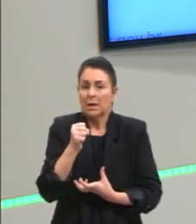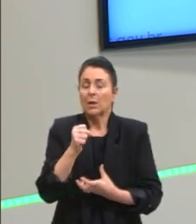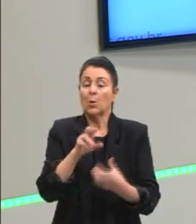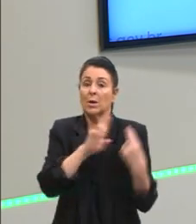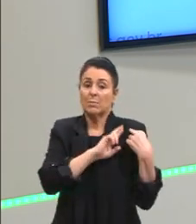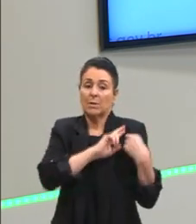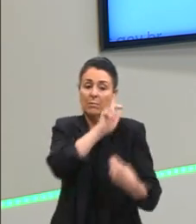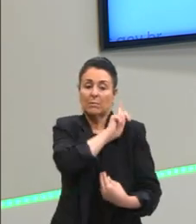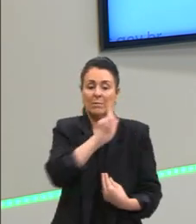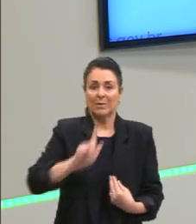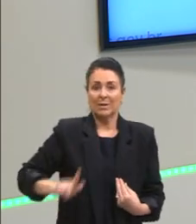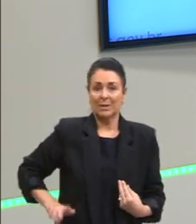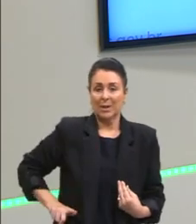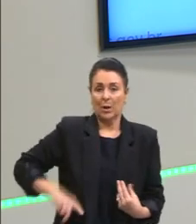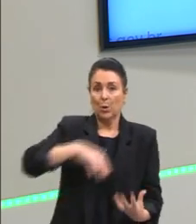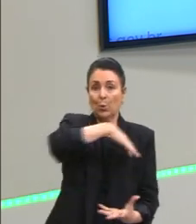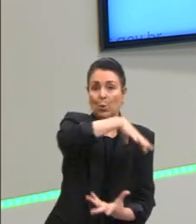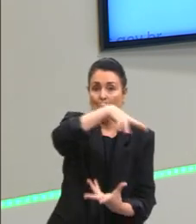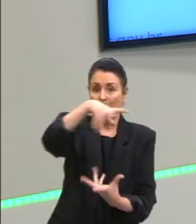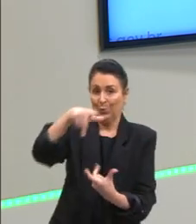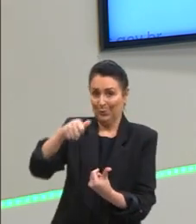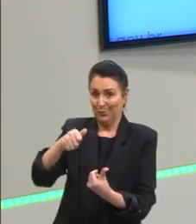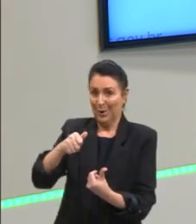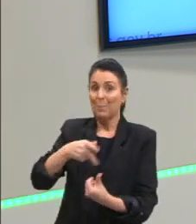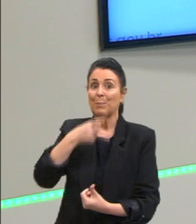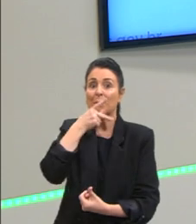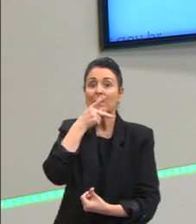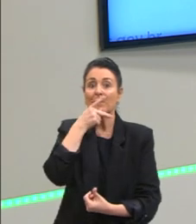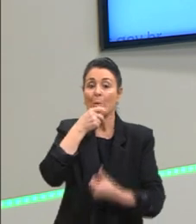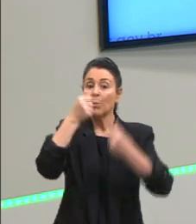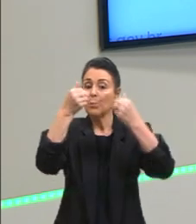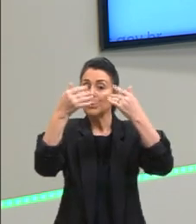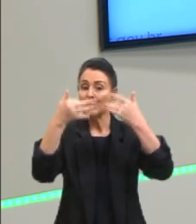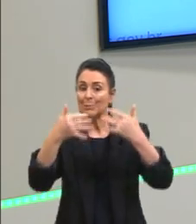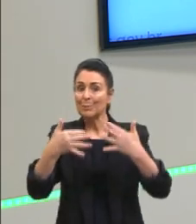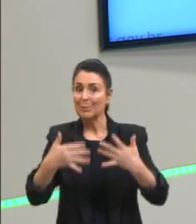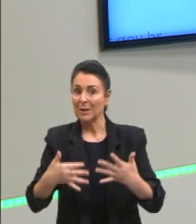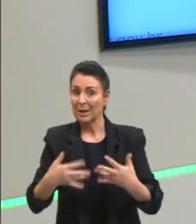questão da política do Platão, nós vamos ver depois, quando tratarmos da política.